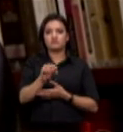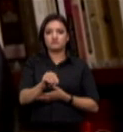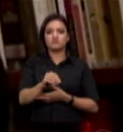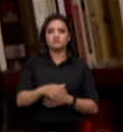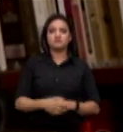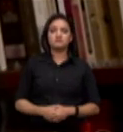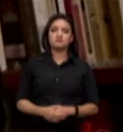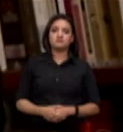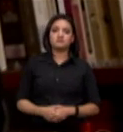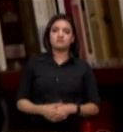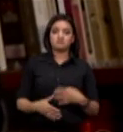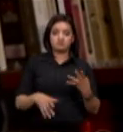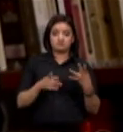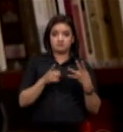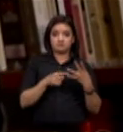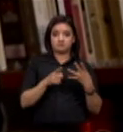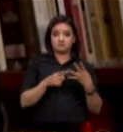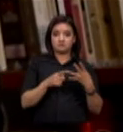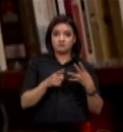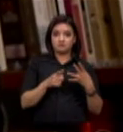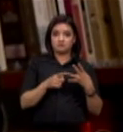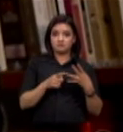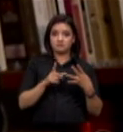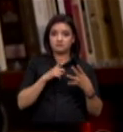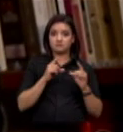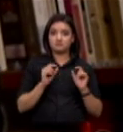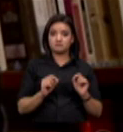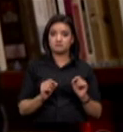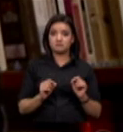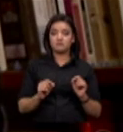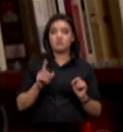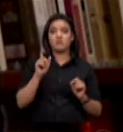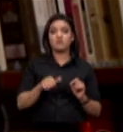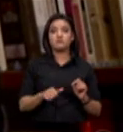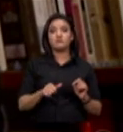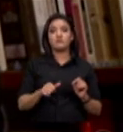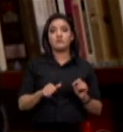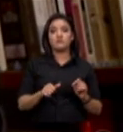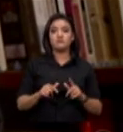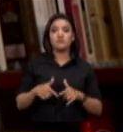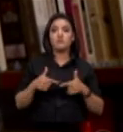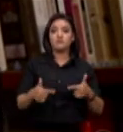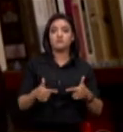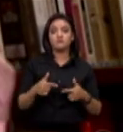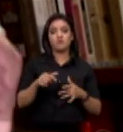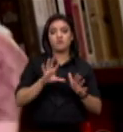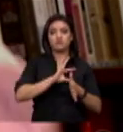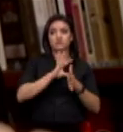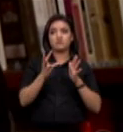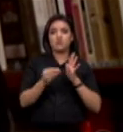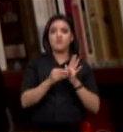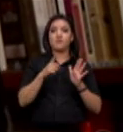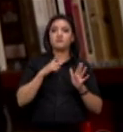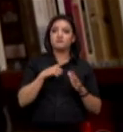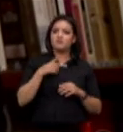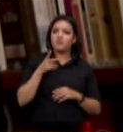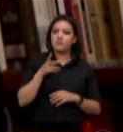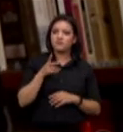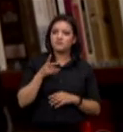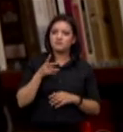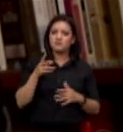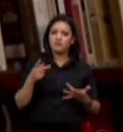a terceira frente prioritária aborda uma atividade que no bioma Amazônia está frequentemente